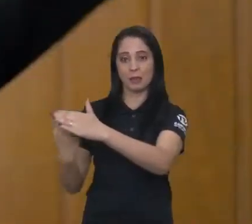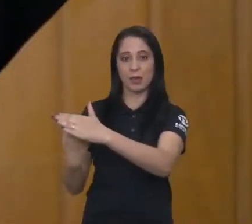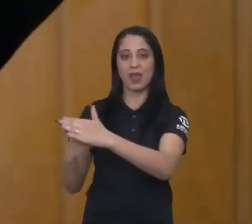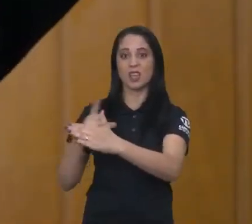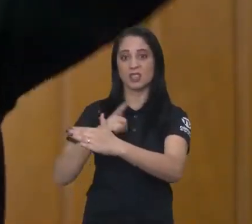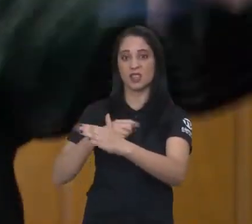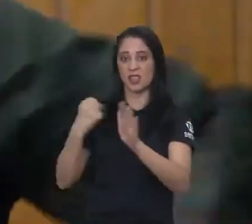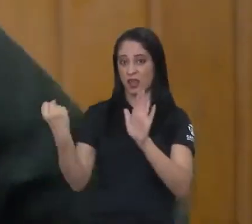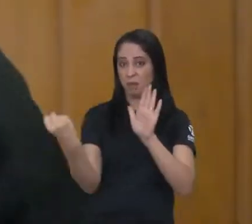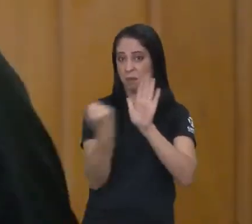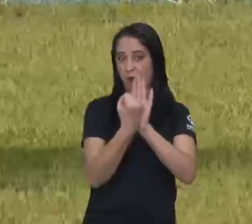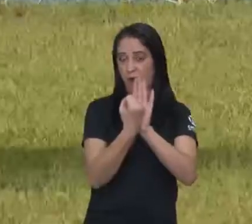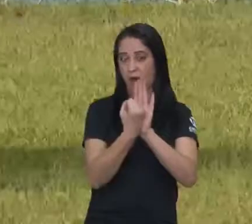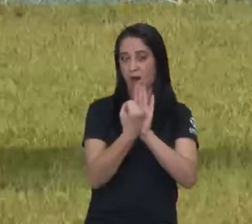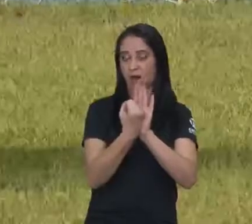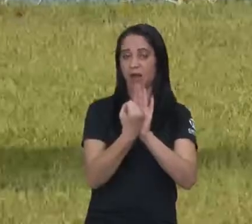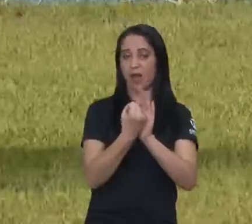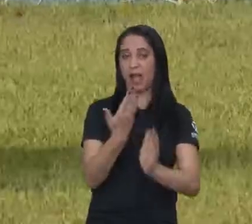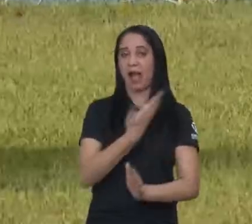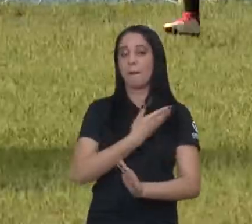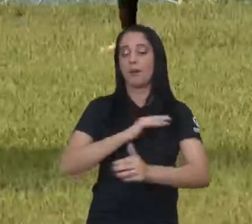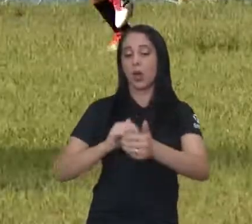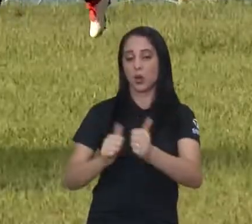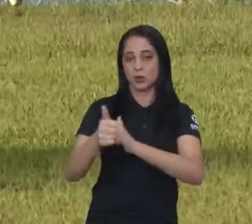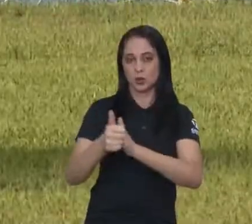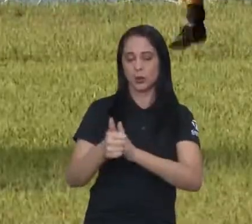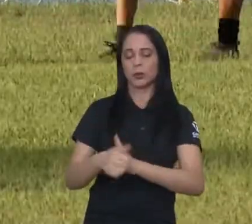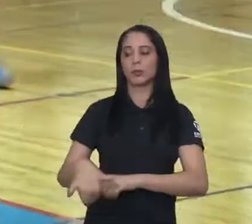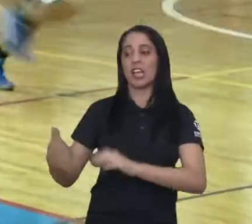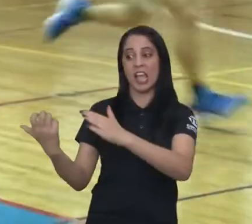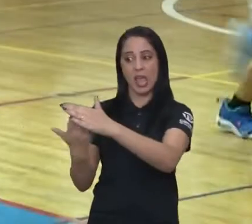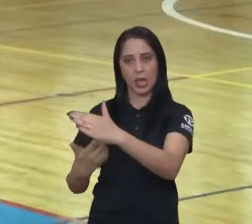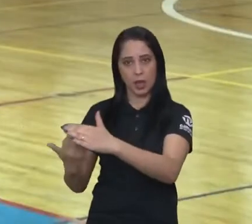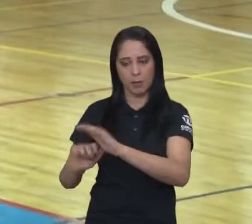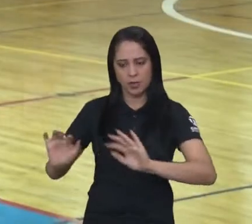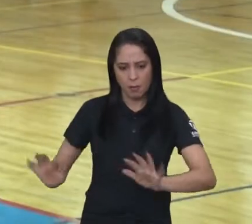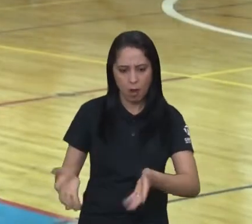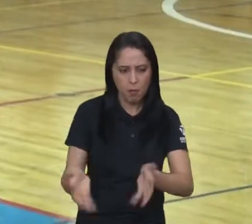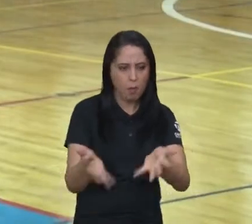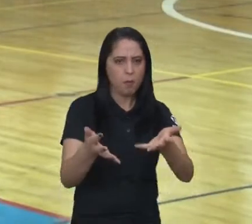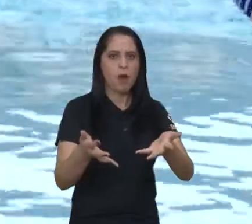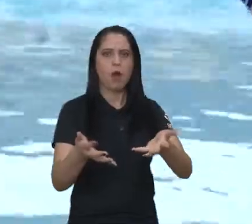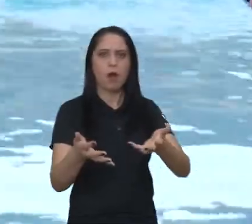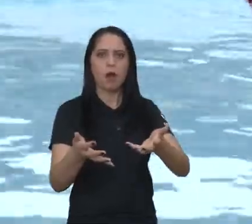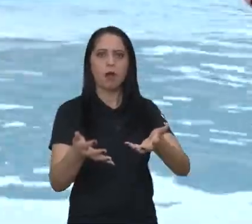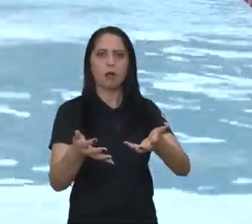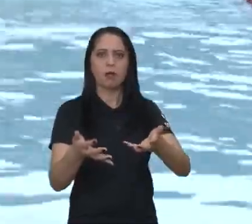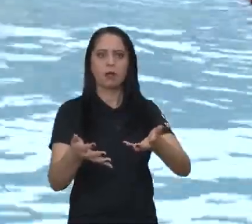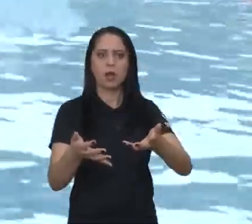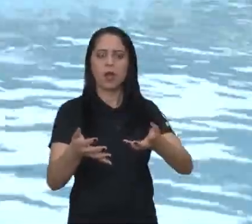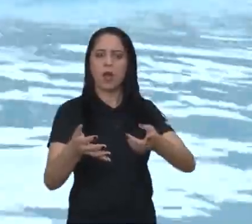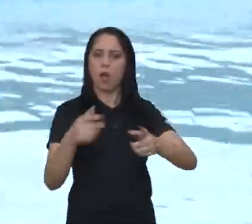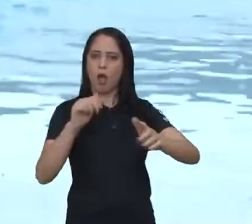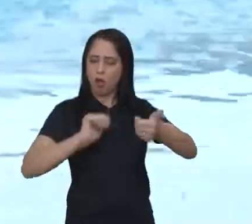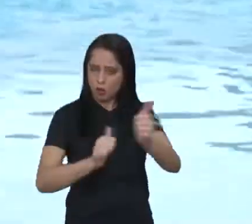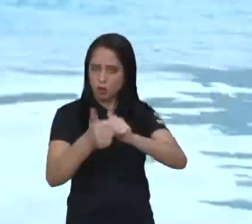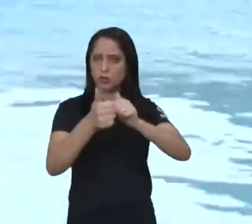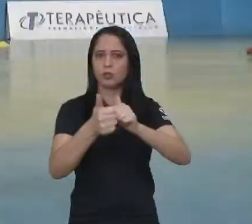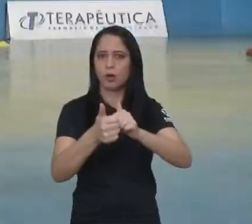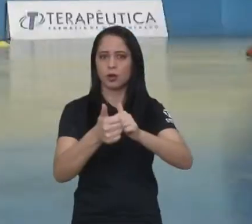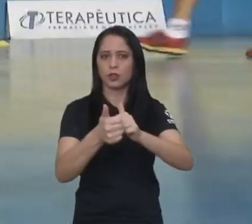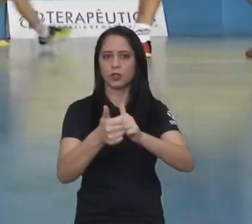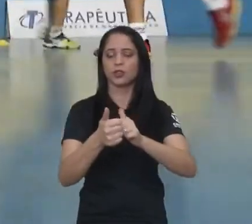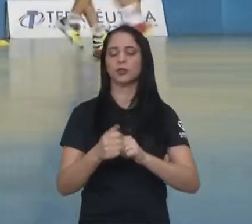do Esporte, em São José. Este selo será conferido a empresas que contribuírem com projetos sociais de